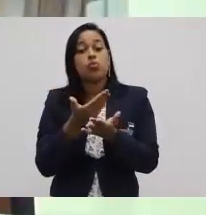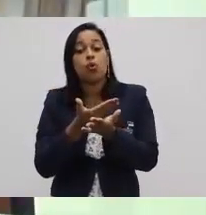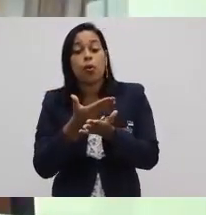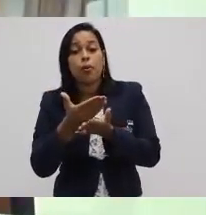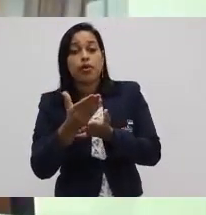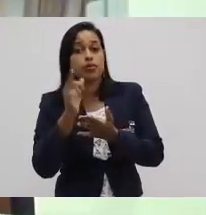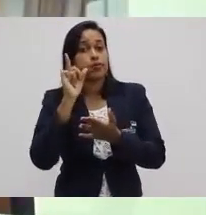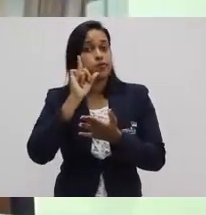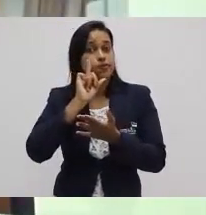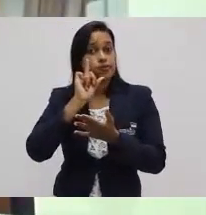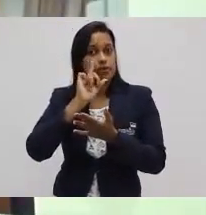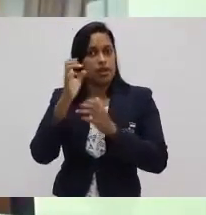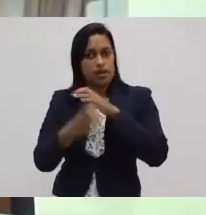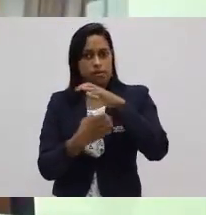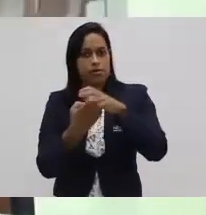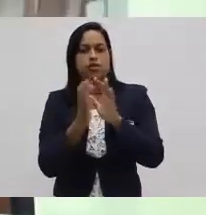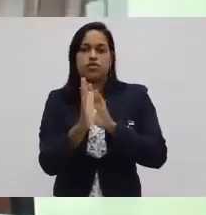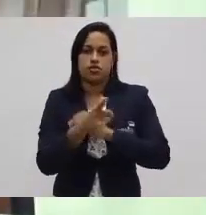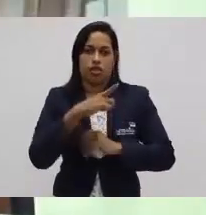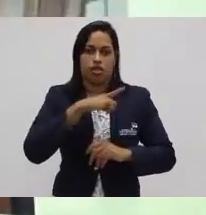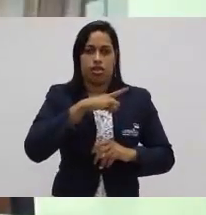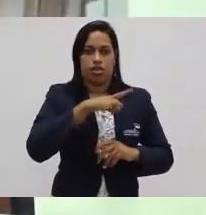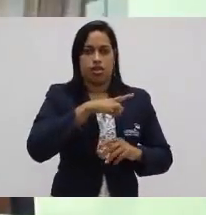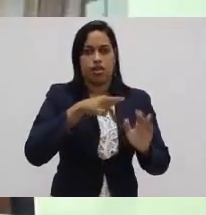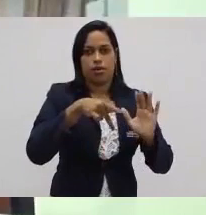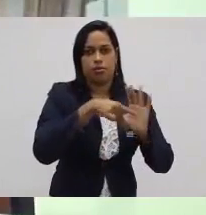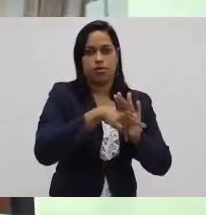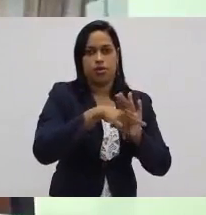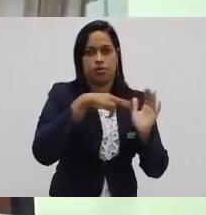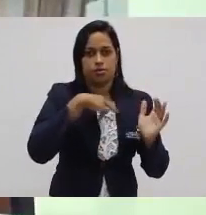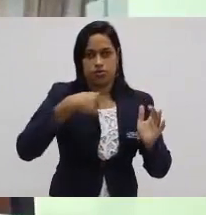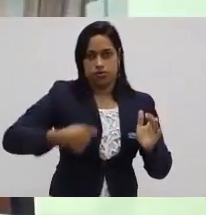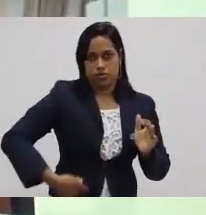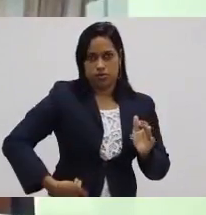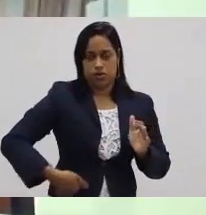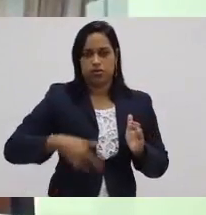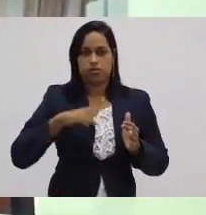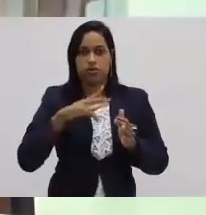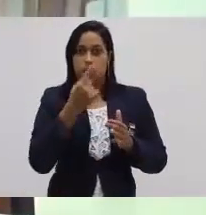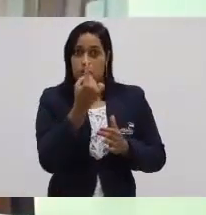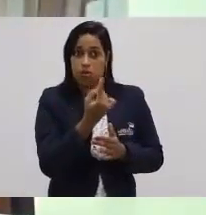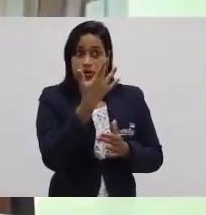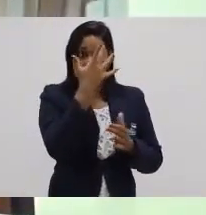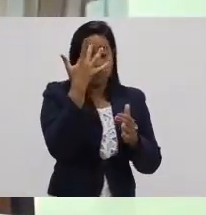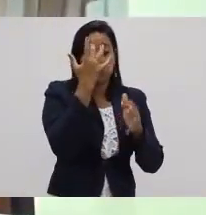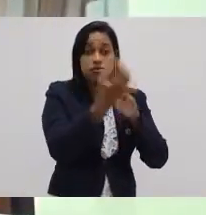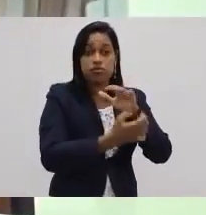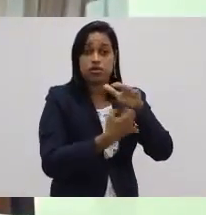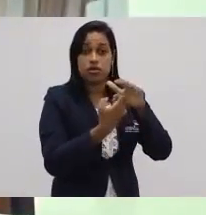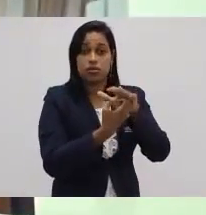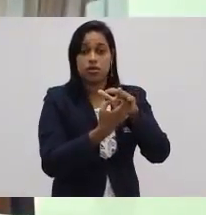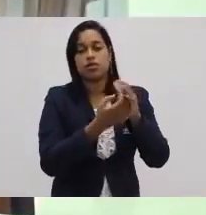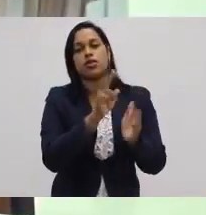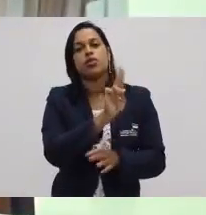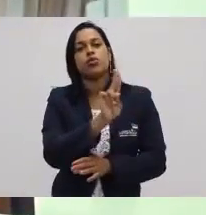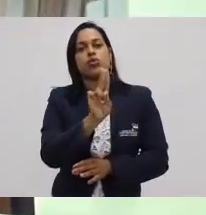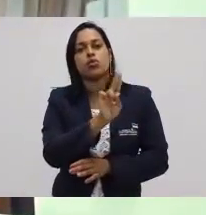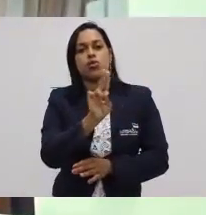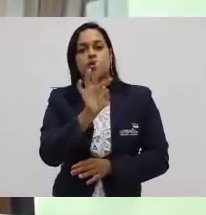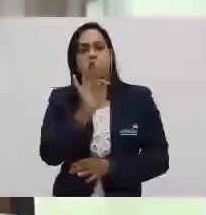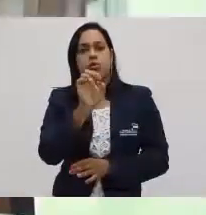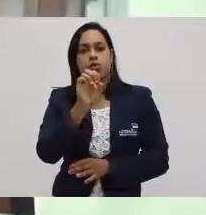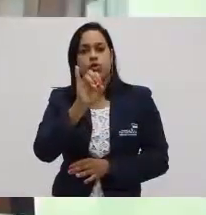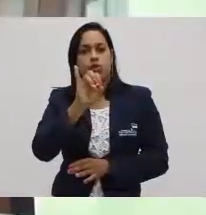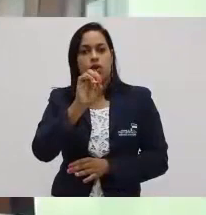a empresa Toyota já existia no Japão. E uma das pessoas da empresa Toyota, chamada Eiji Toyoda, foi